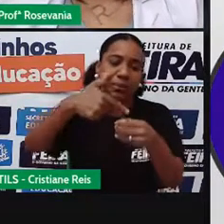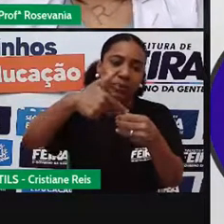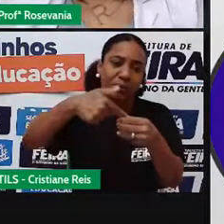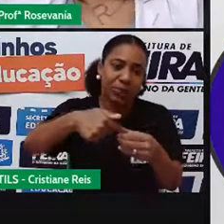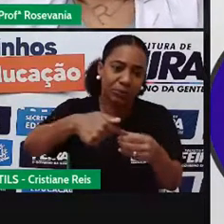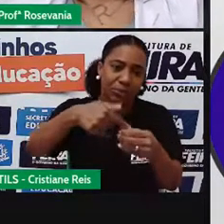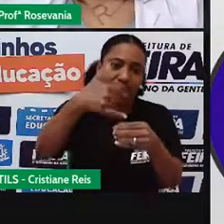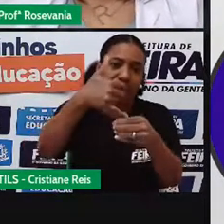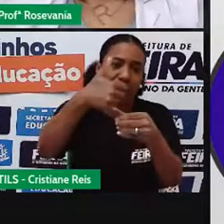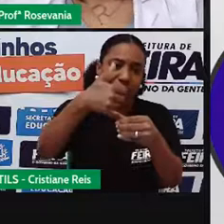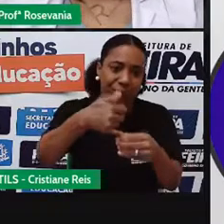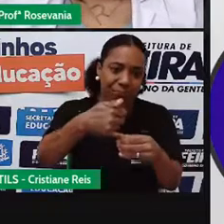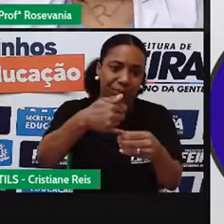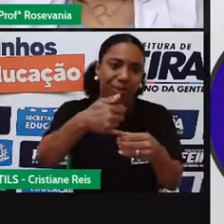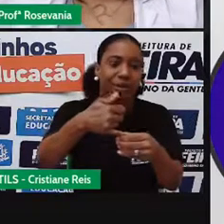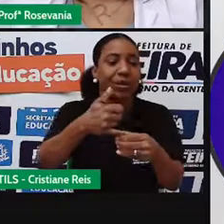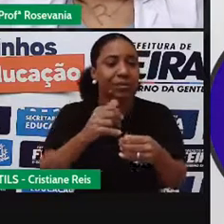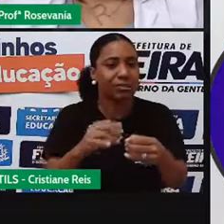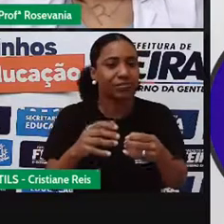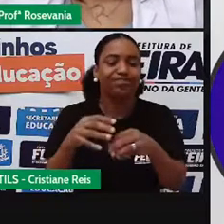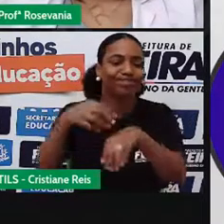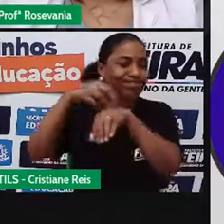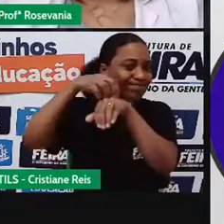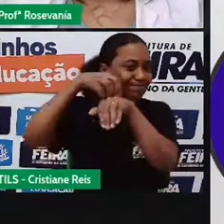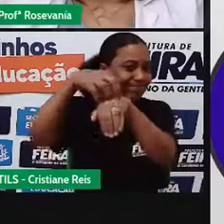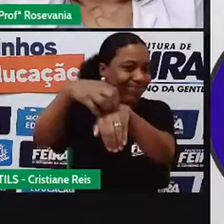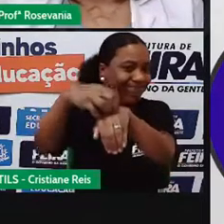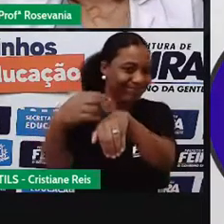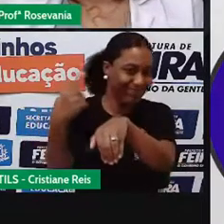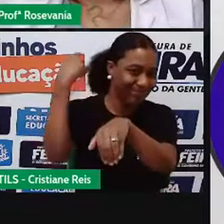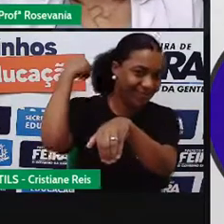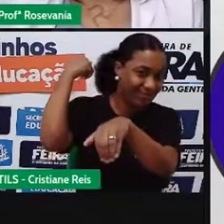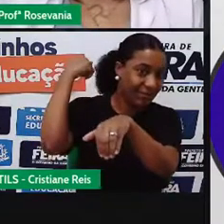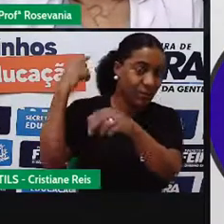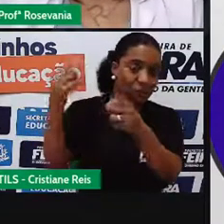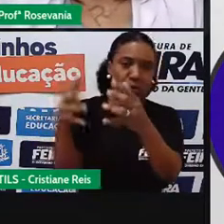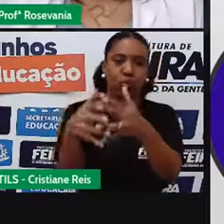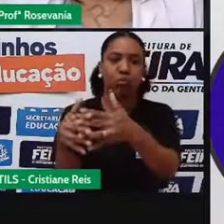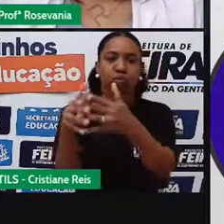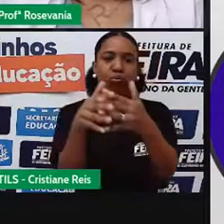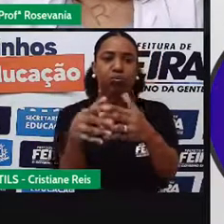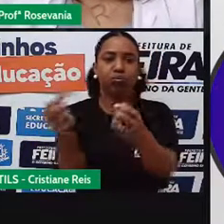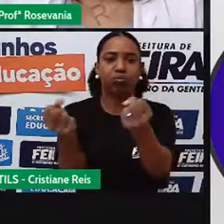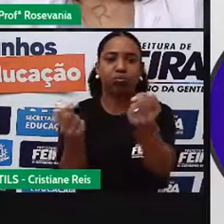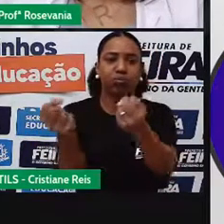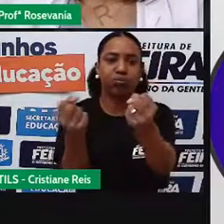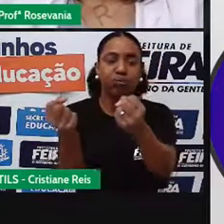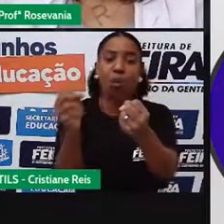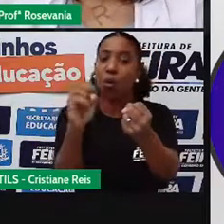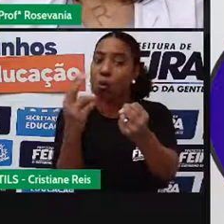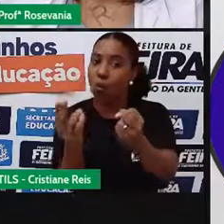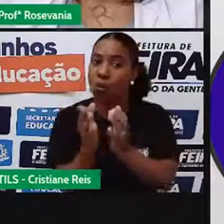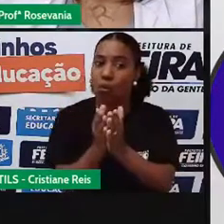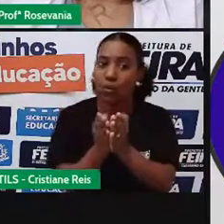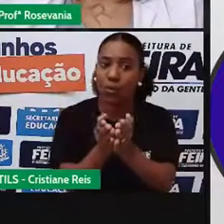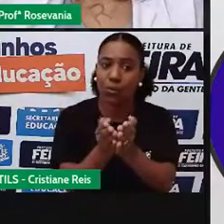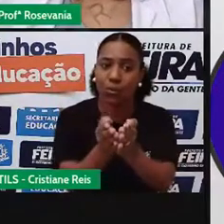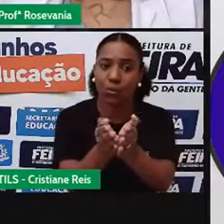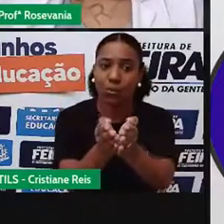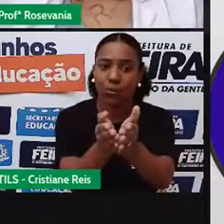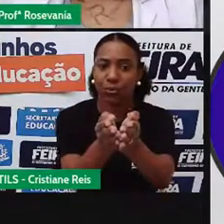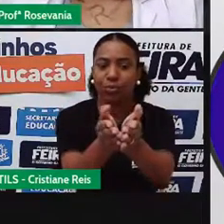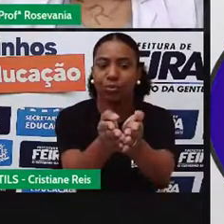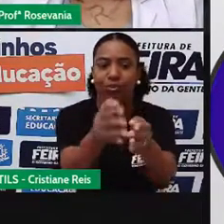comum, né, que eles são transportados também por vias, né, marítimas, às vezes tem os derramamentos